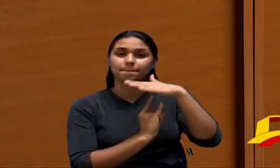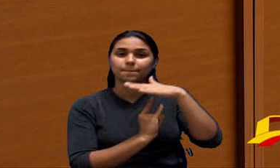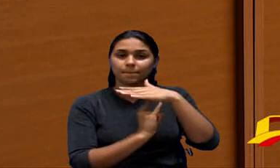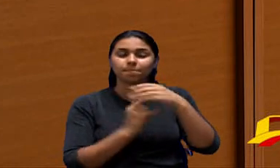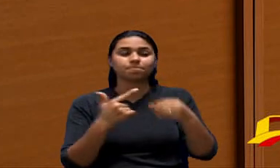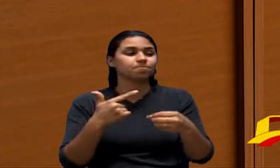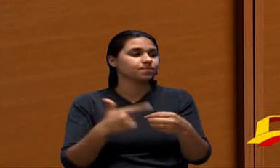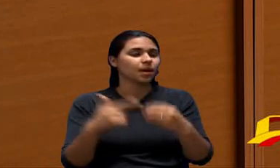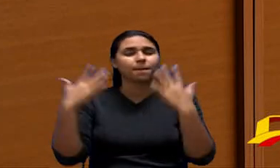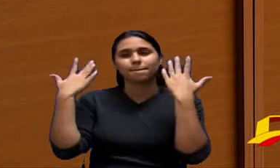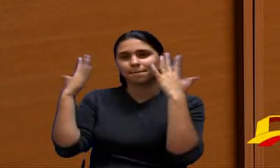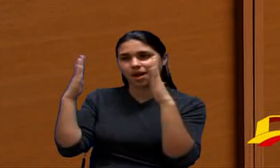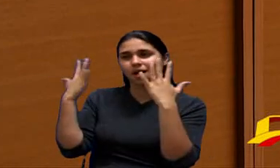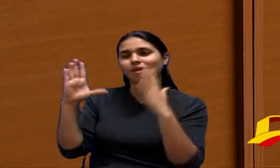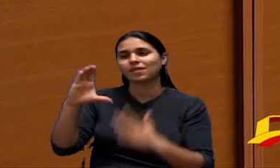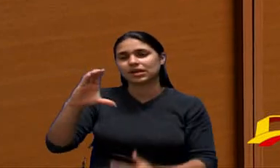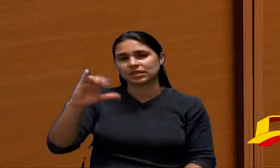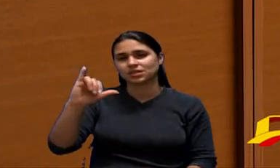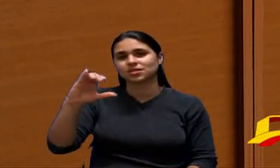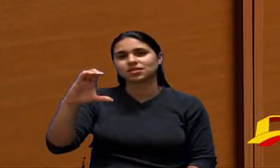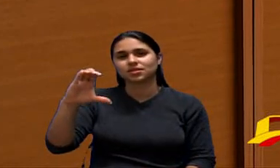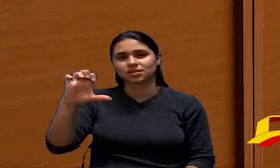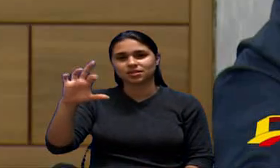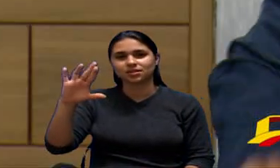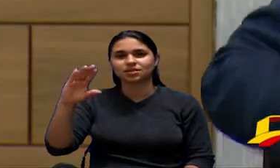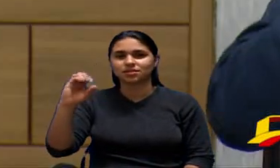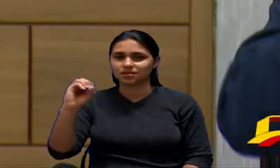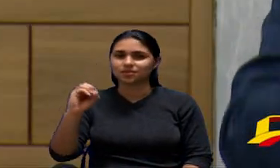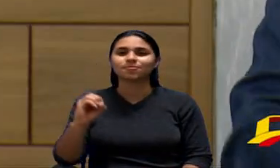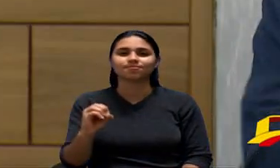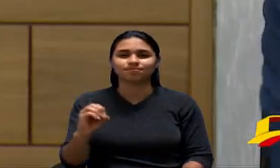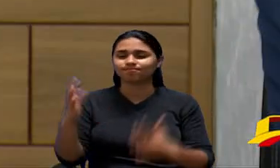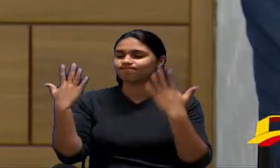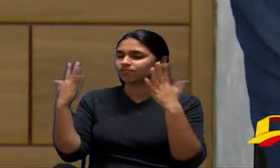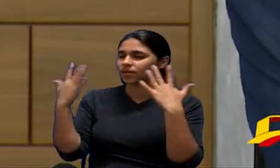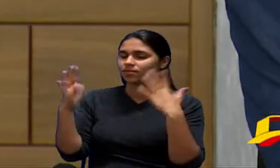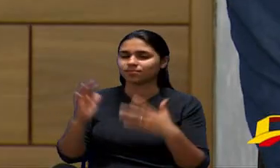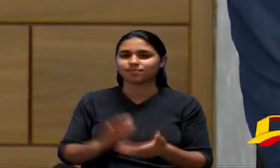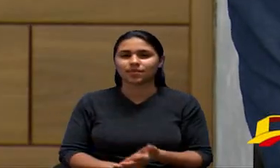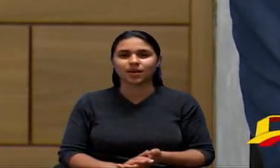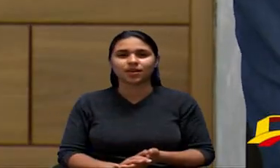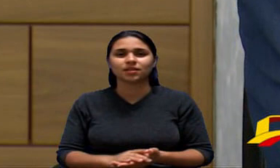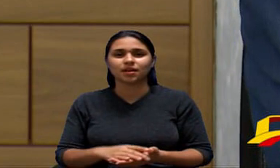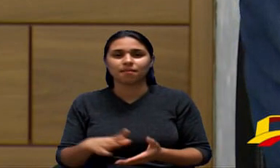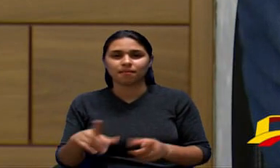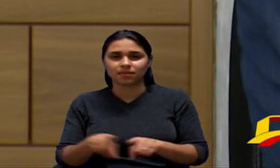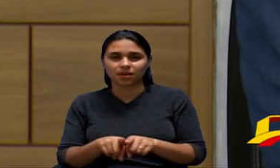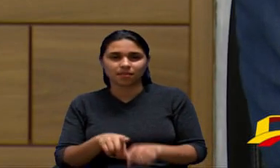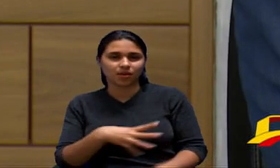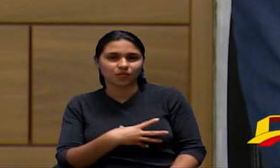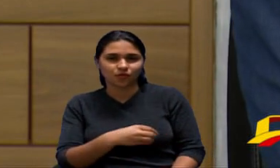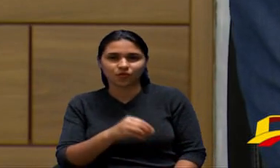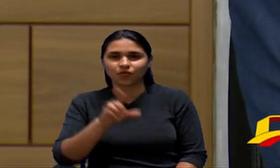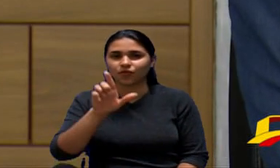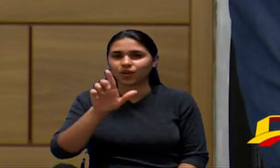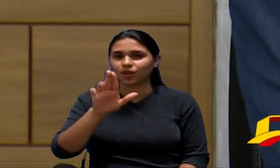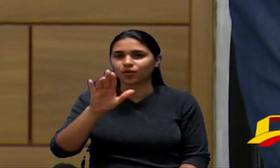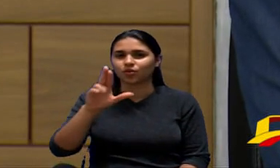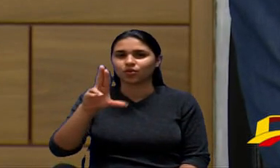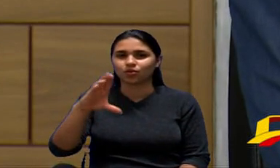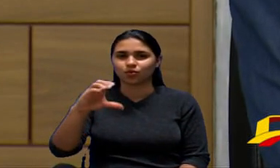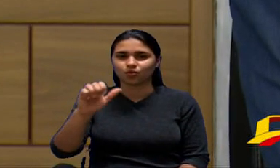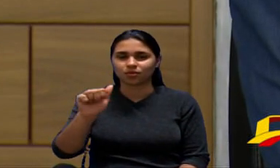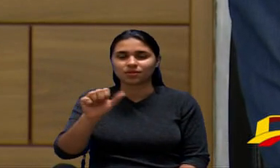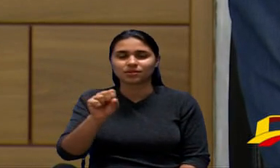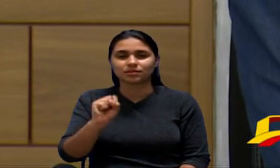parabenizo você porque realmente eu vejo você empenhado seu filho Lucas agora o presidente Luiz Arras então